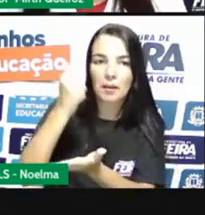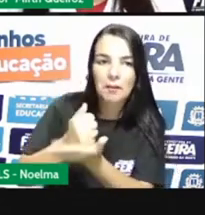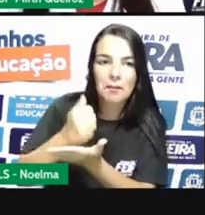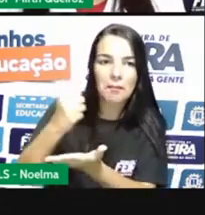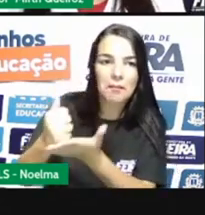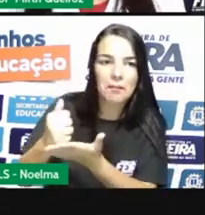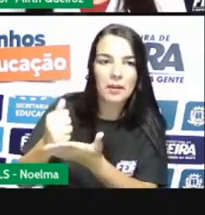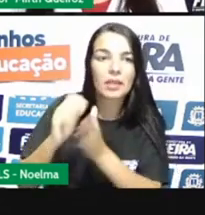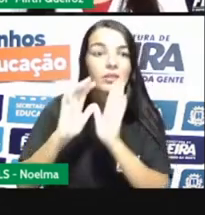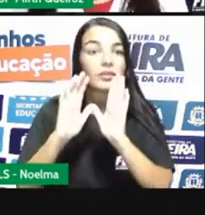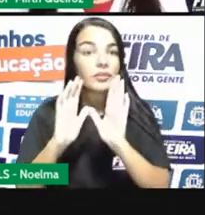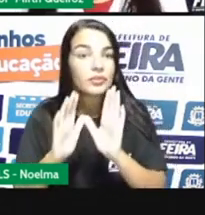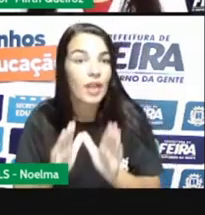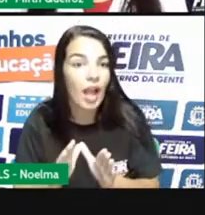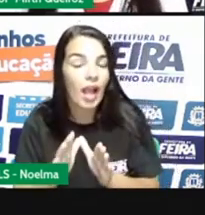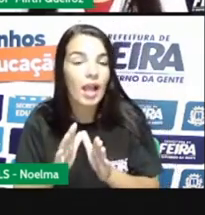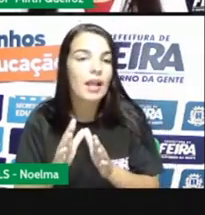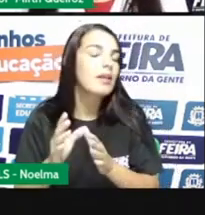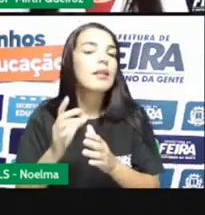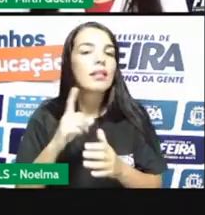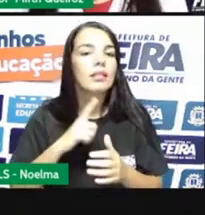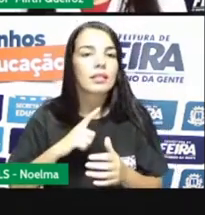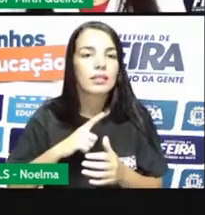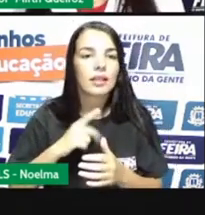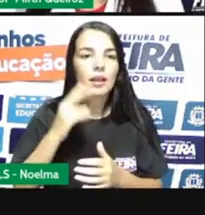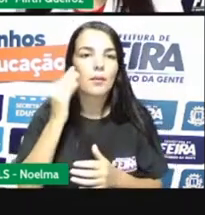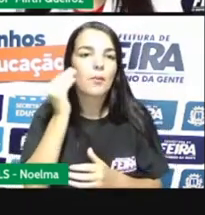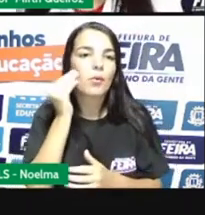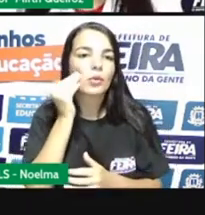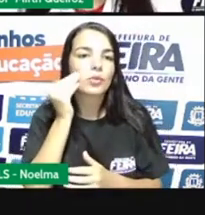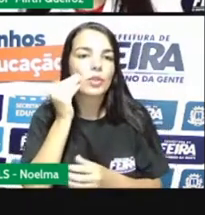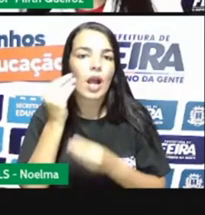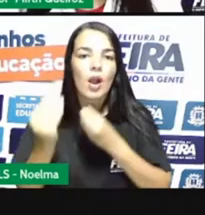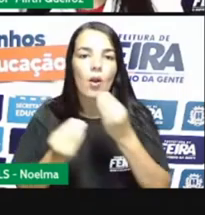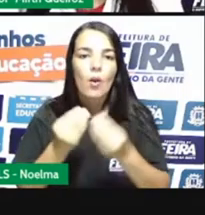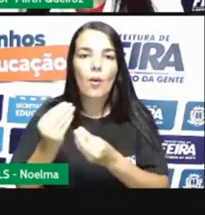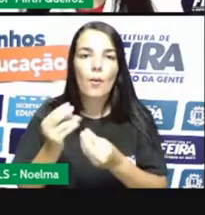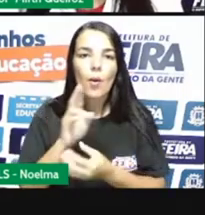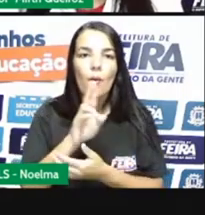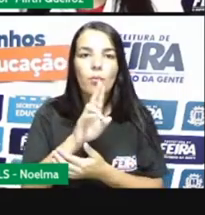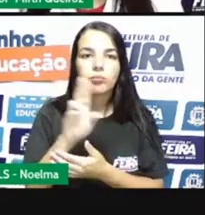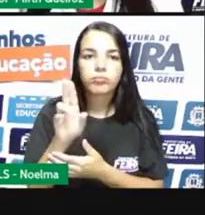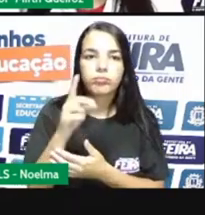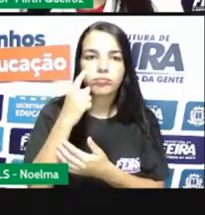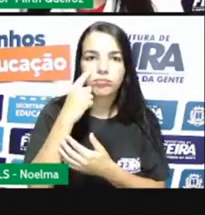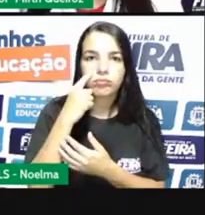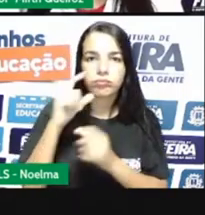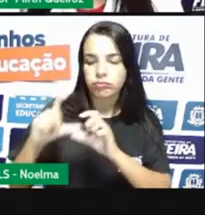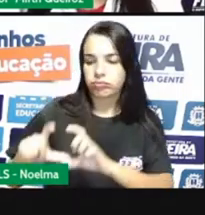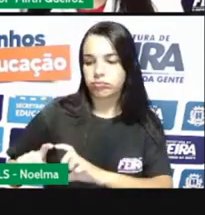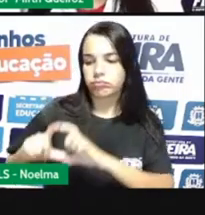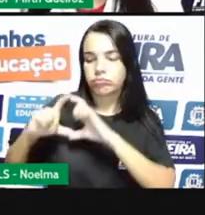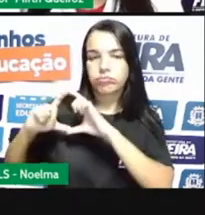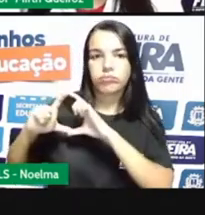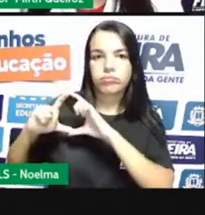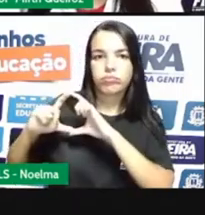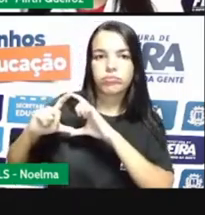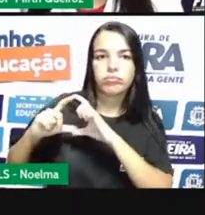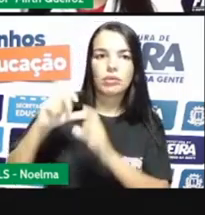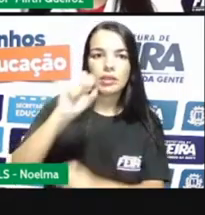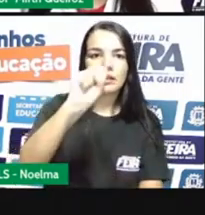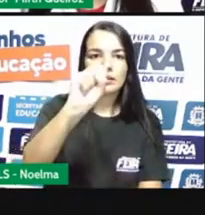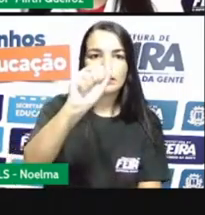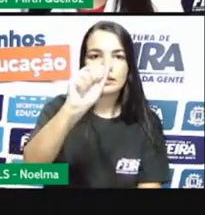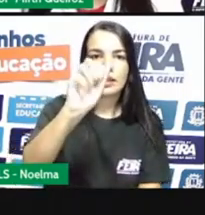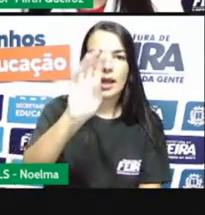punição, lá eles faziam esse registro. Aí colocavam lá o escudo aí, sabará,